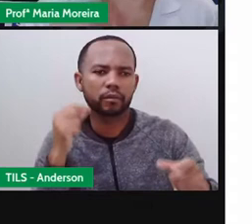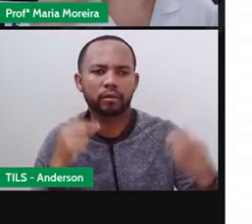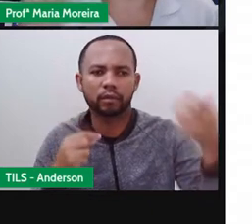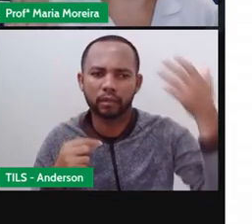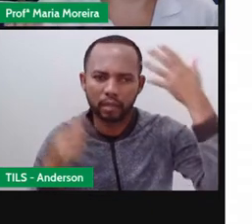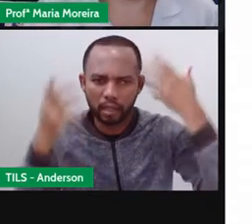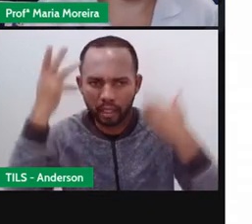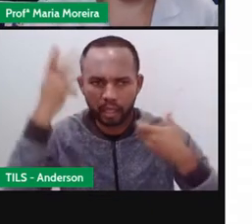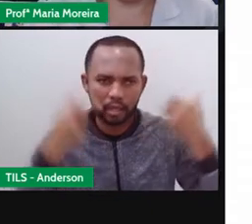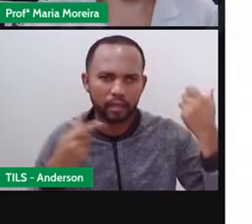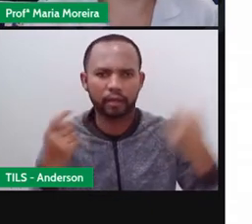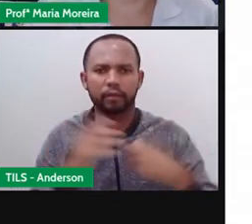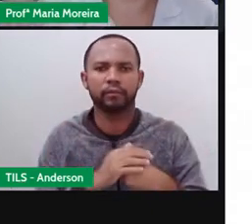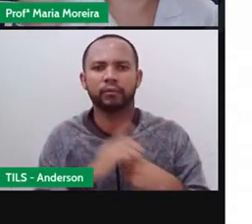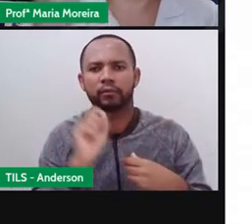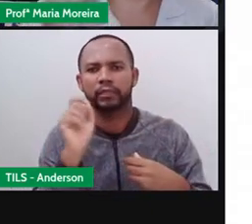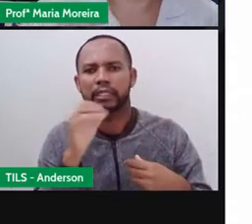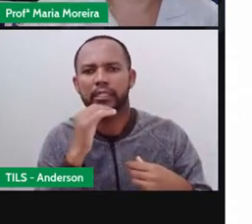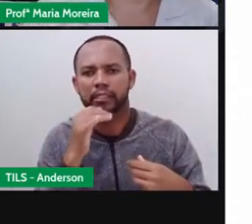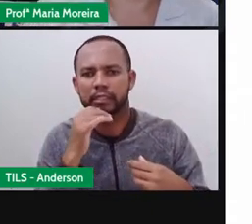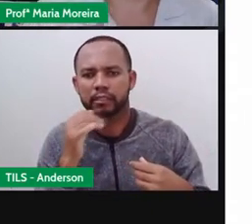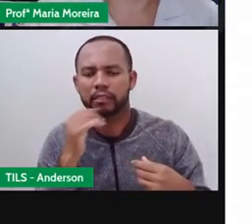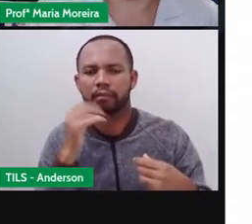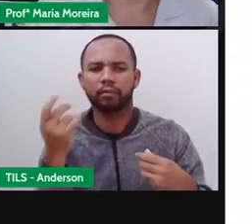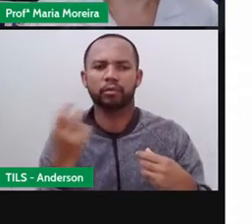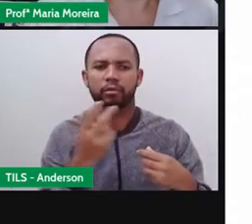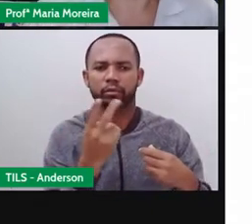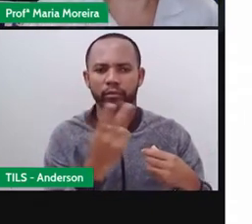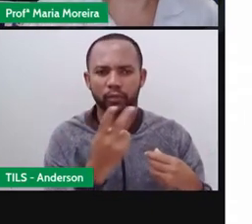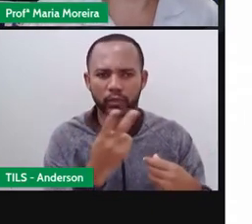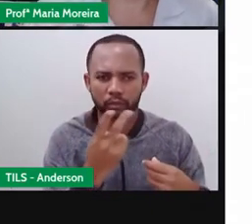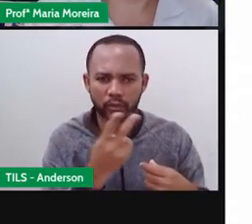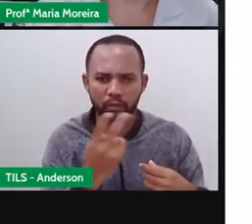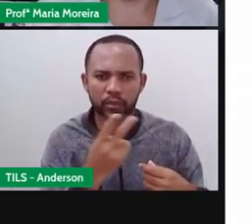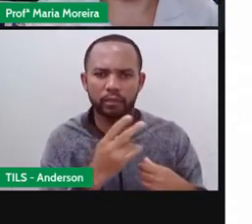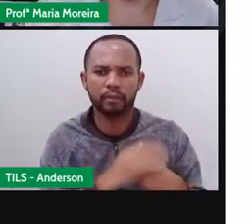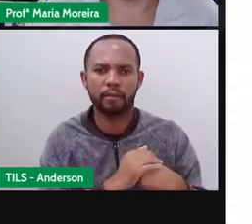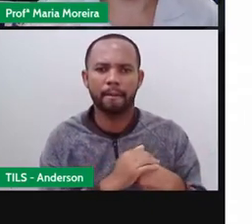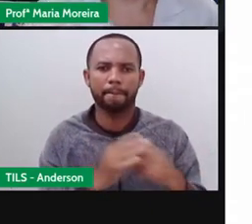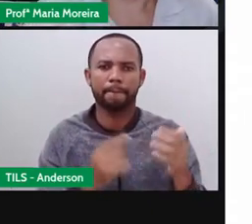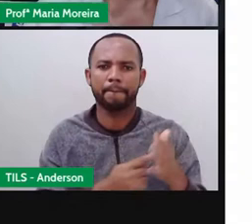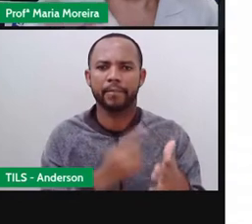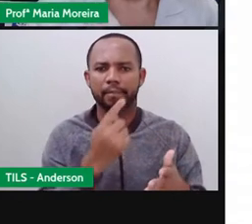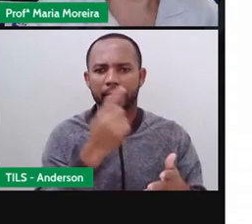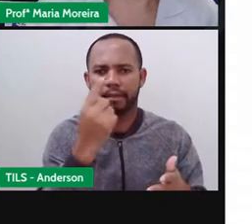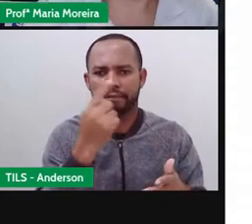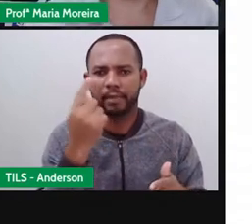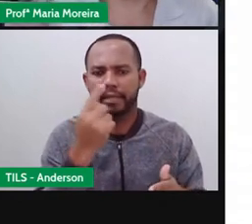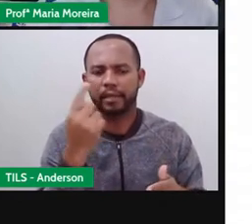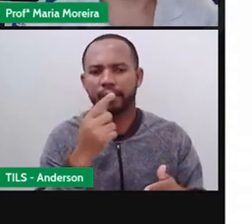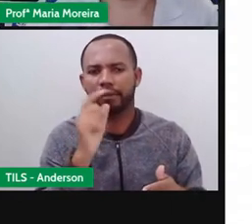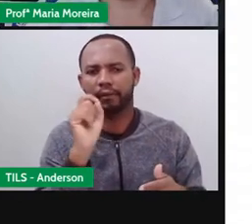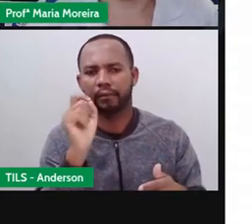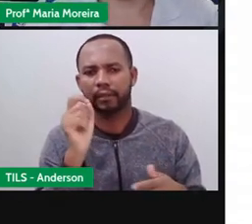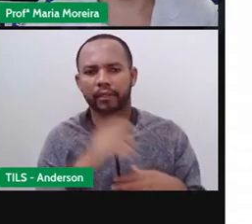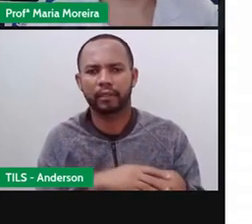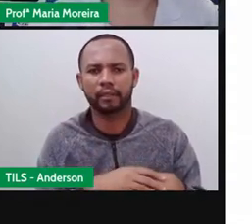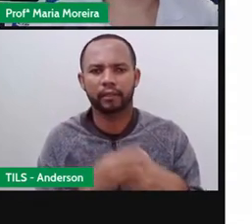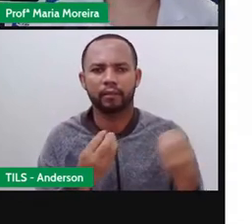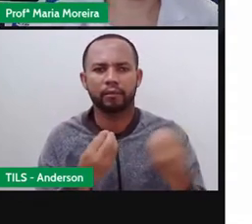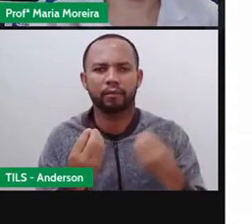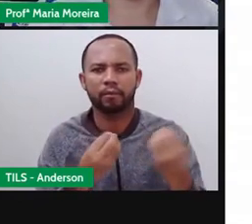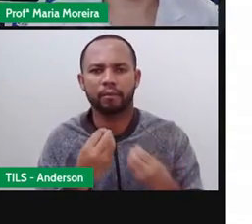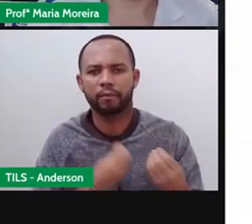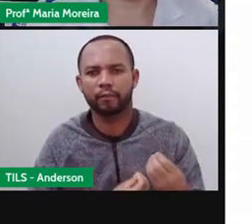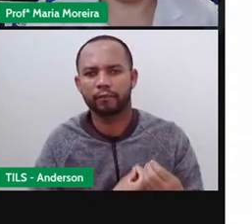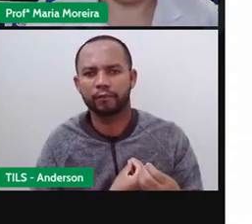primeiro, foi o quê? O ratinho ficou preso, depois o leão ficou preso. Tá. Mas a primeira situação, né? Era o quê? O convívio entre os dois.